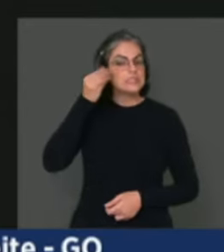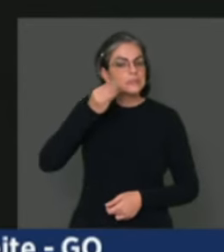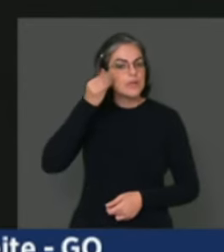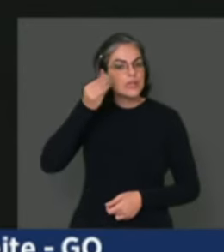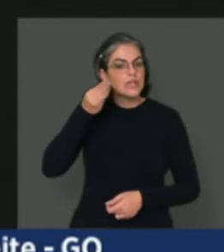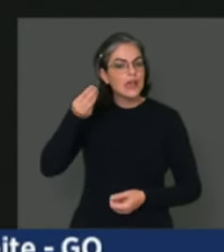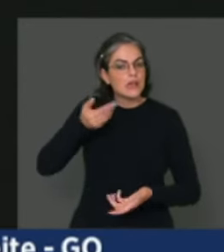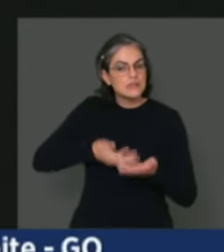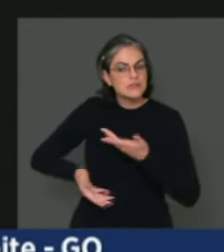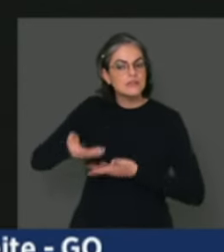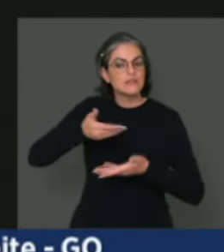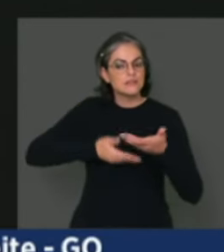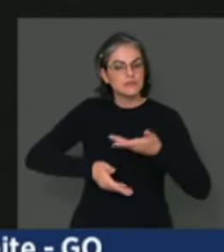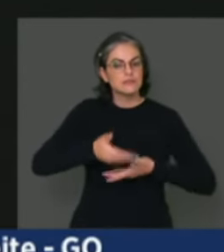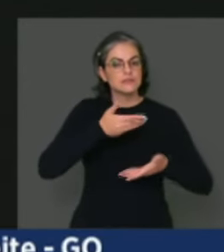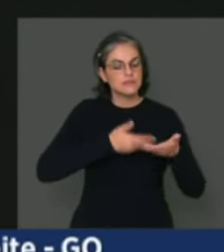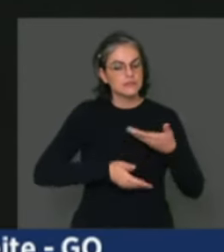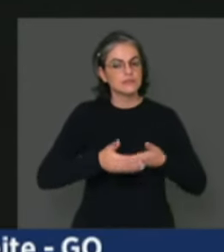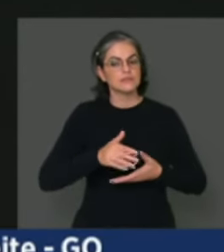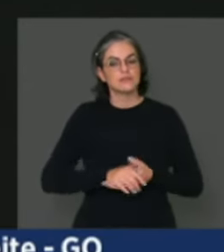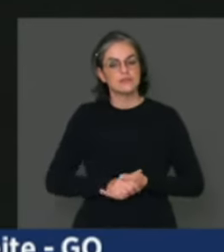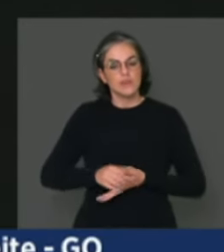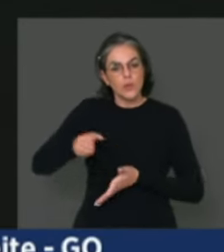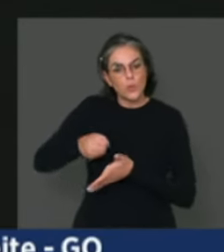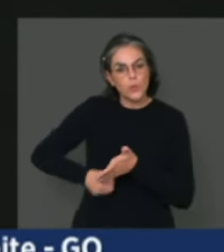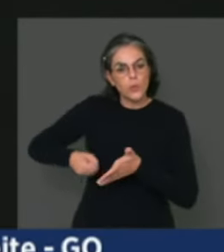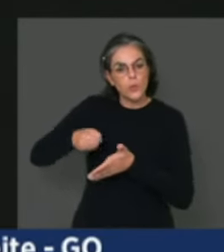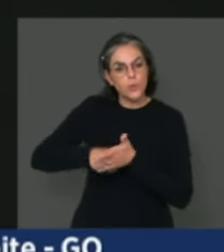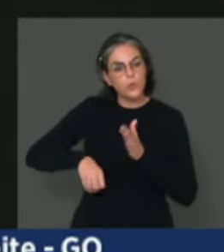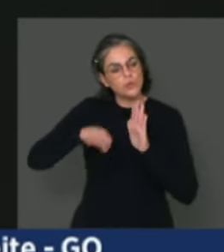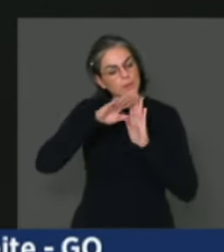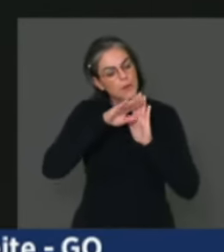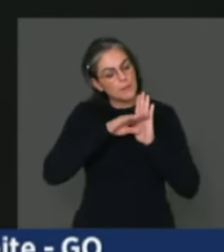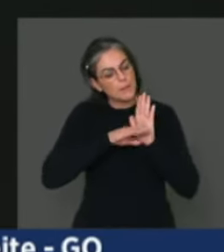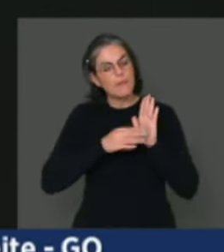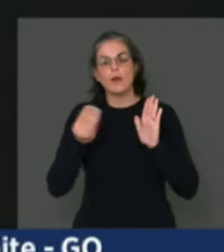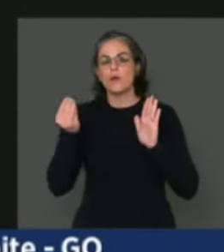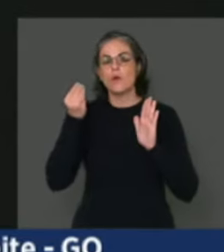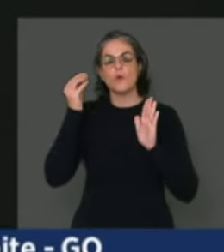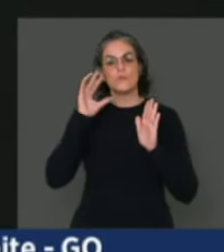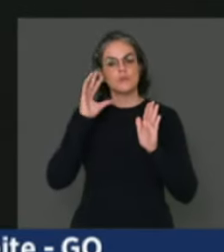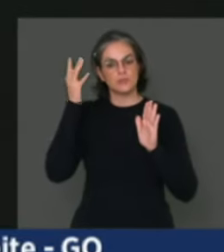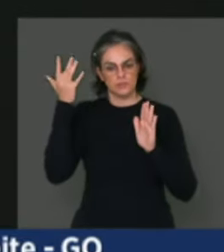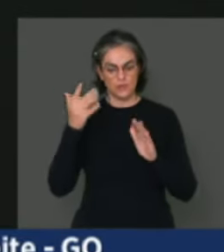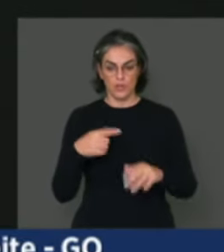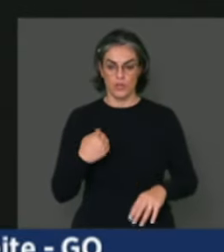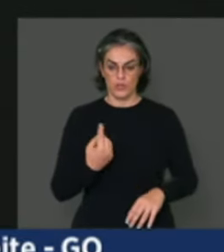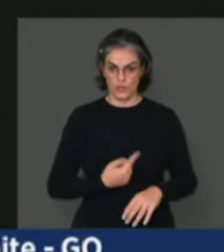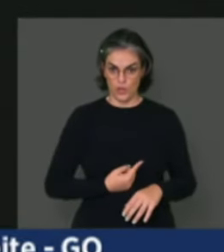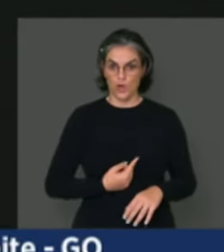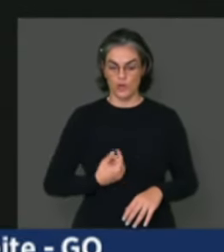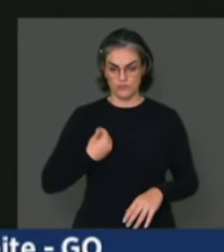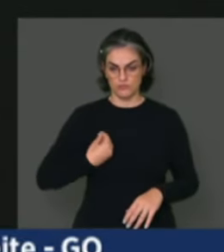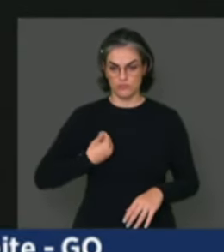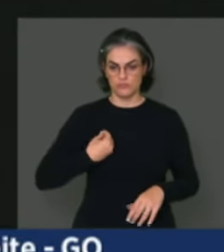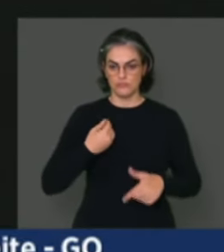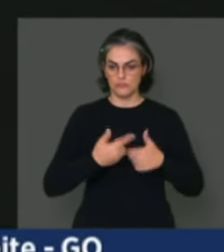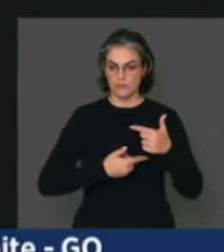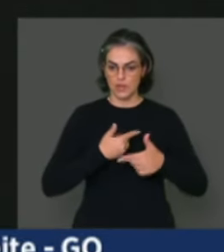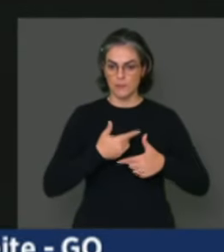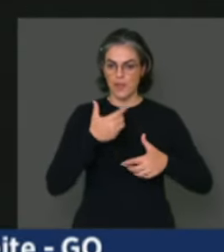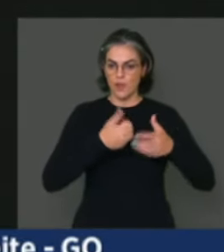buscar pautas e há soluções. Nós, produtores de leite, nós